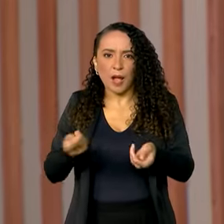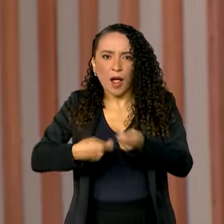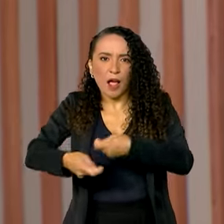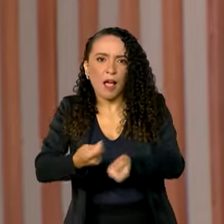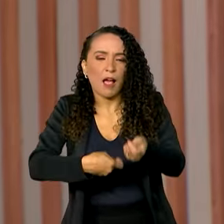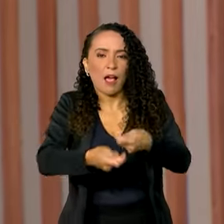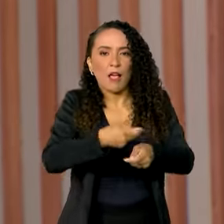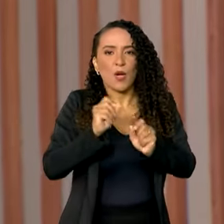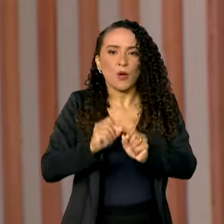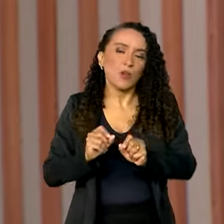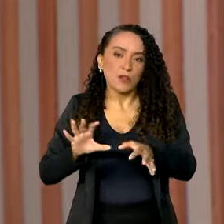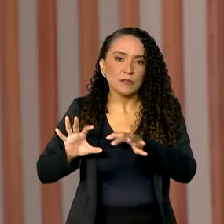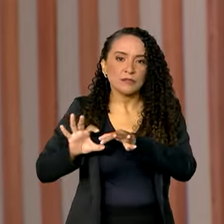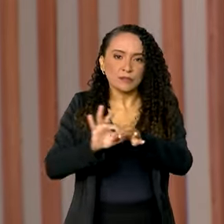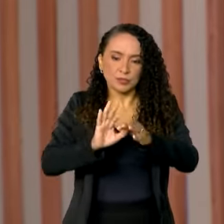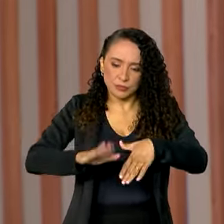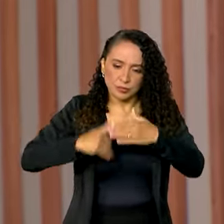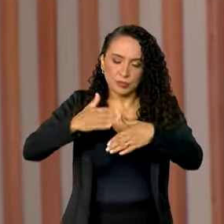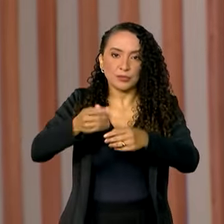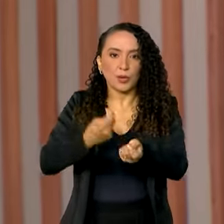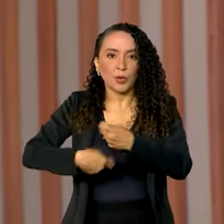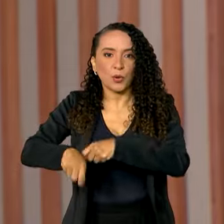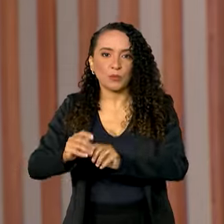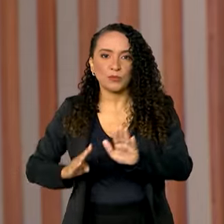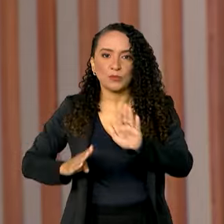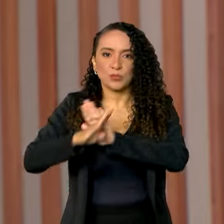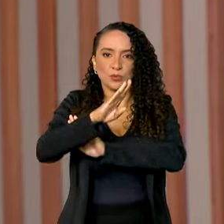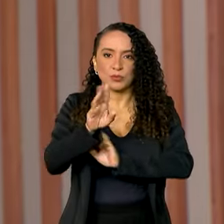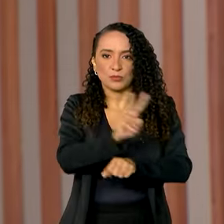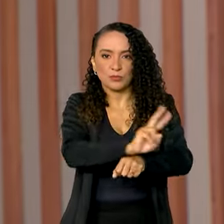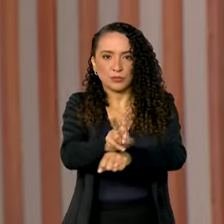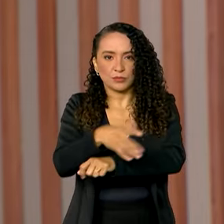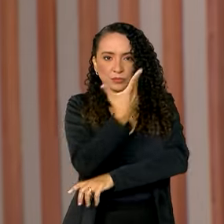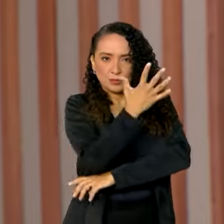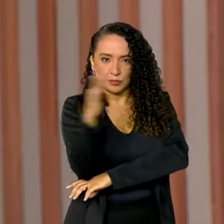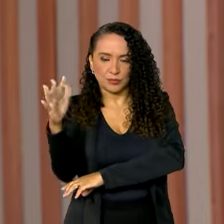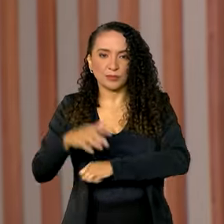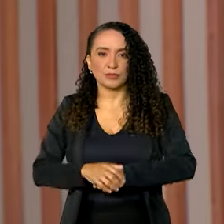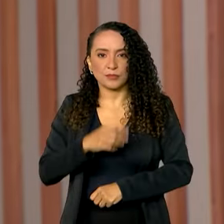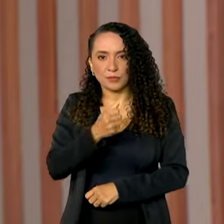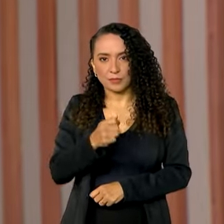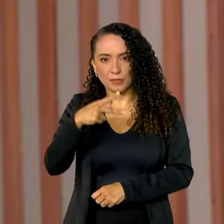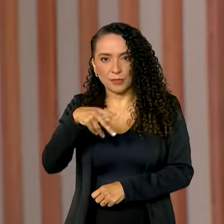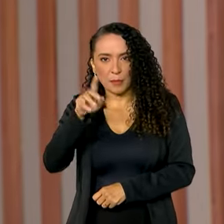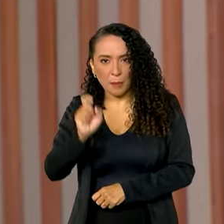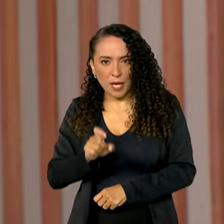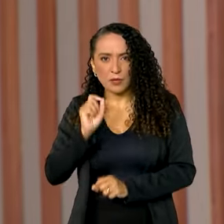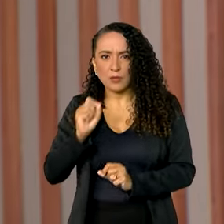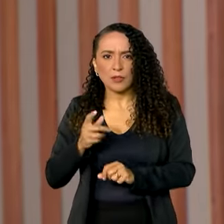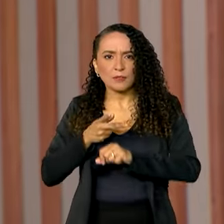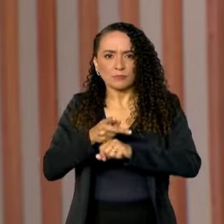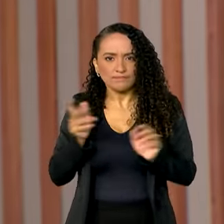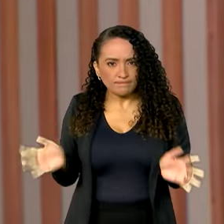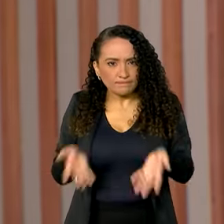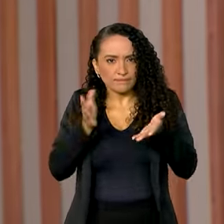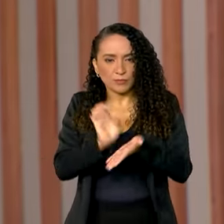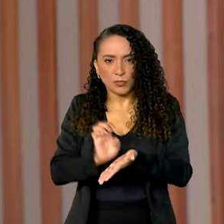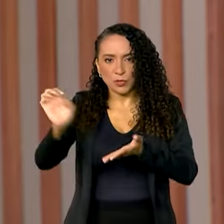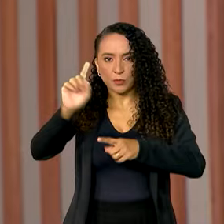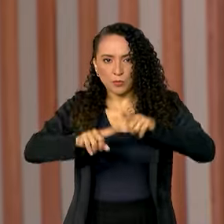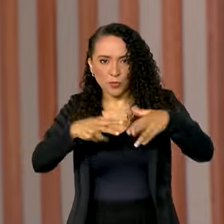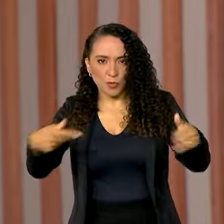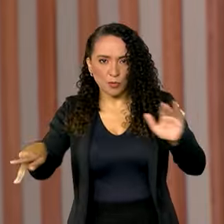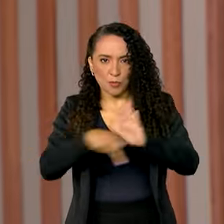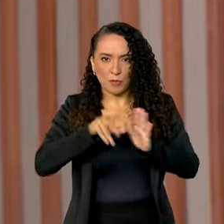negócios que aliem o crescimento econômico à preservação ambiental. A Apex busca estimular a exportação de